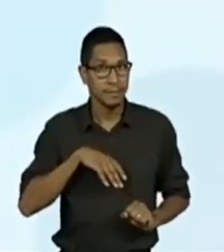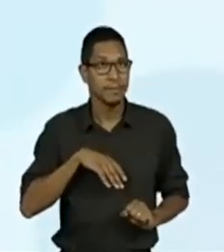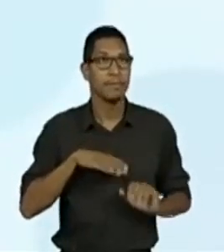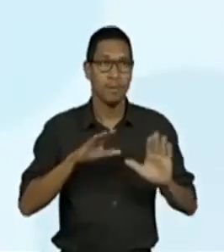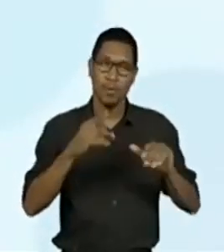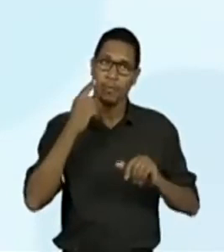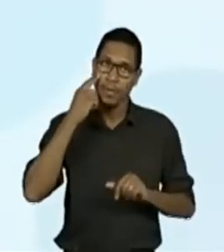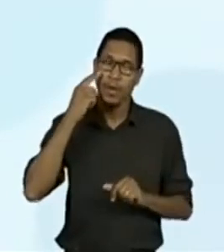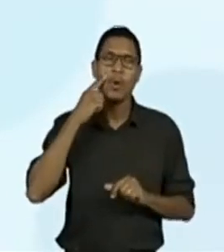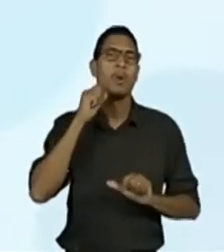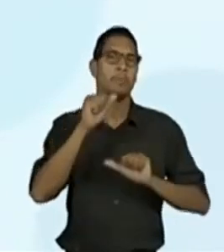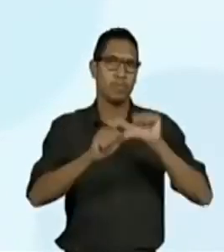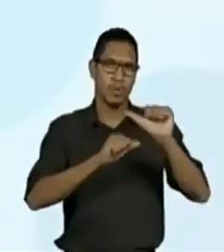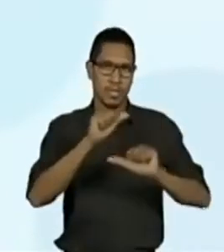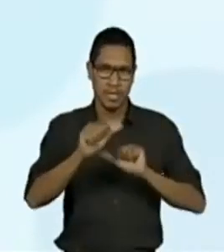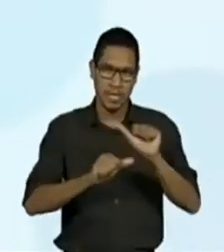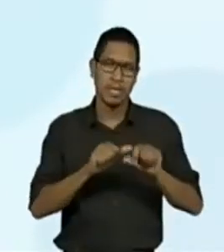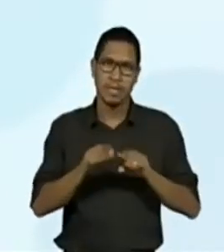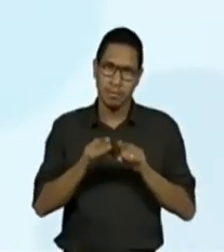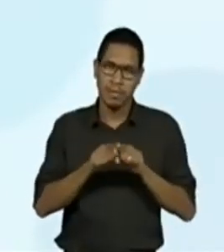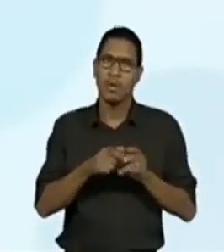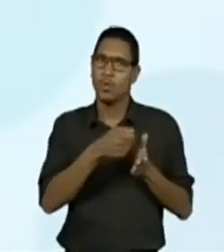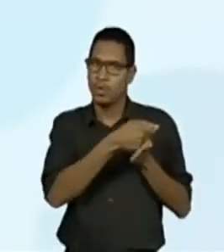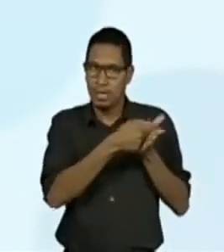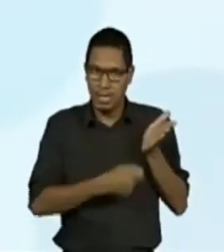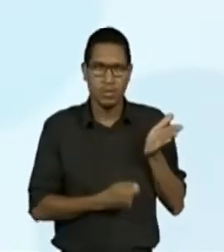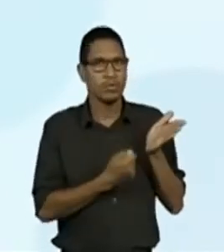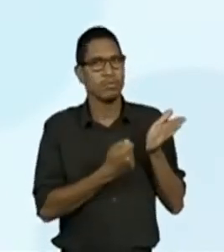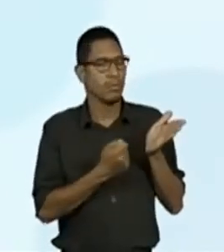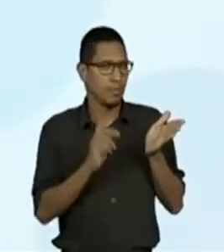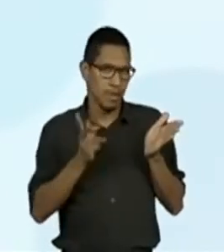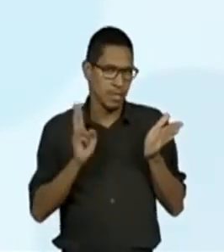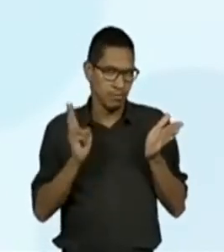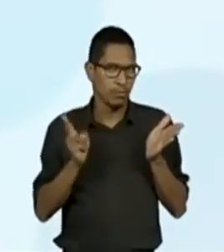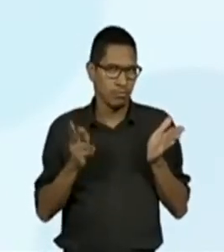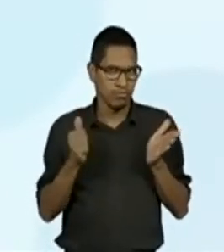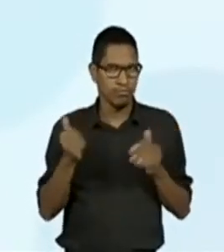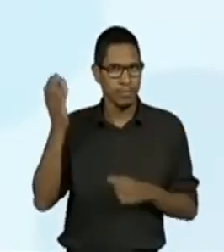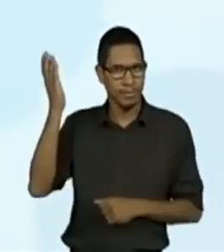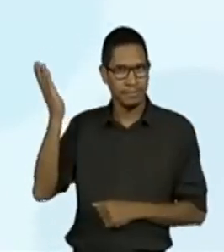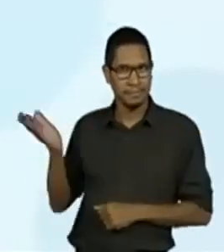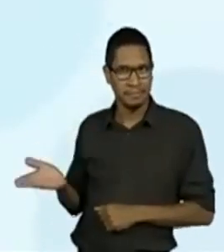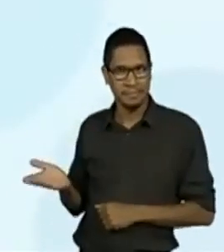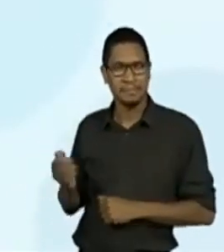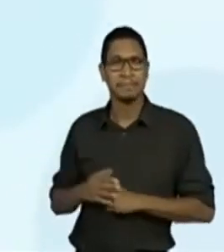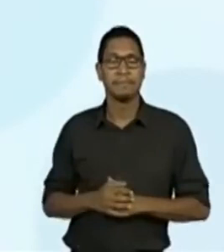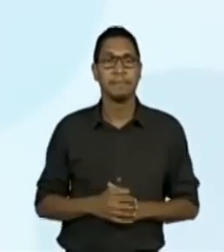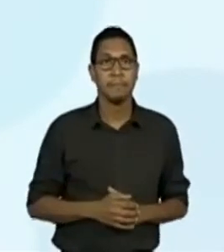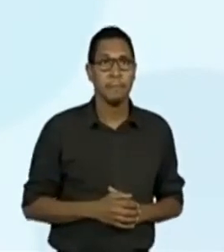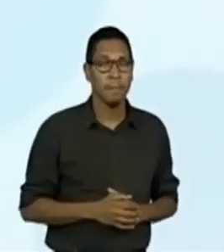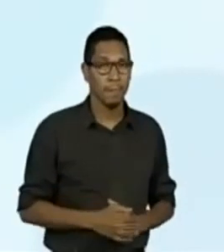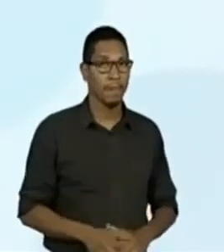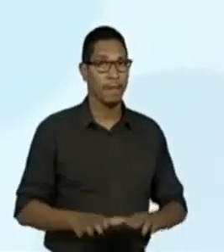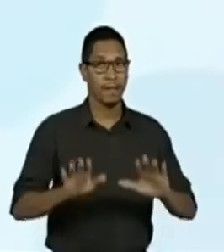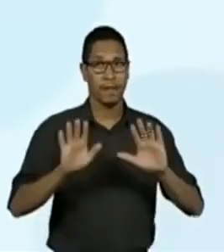poluído os mesmos, mas o texto está igual. Lá. Agora, nós vamos unir tudo isso no